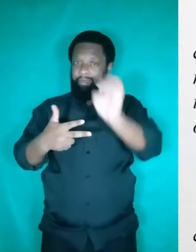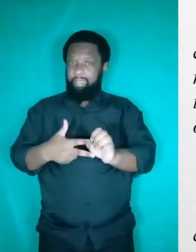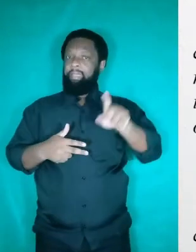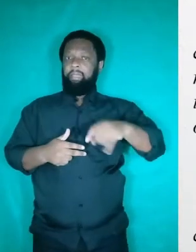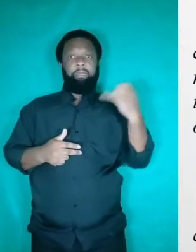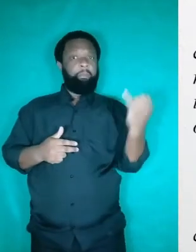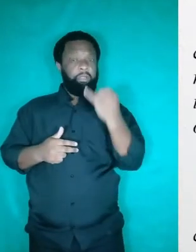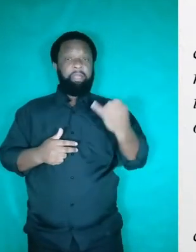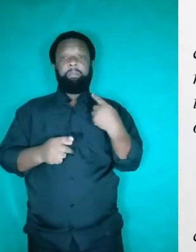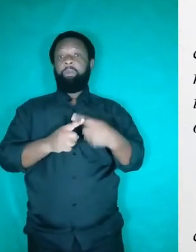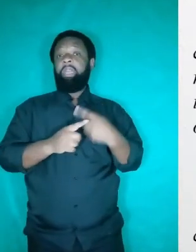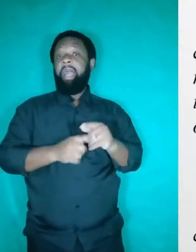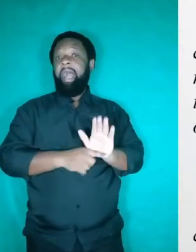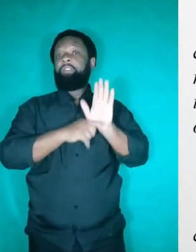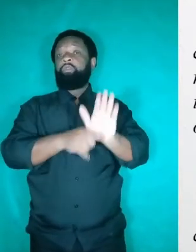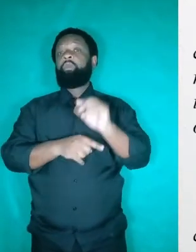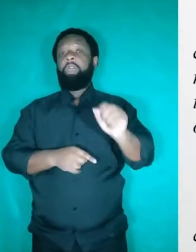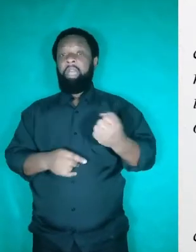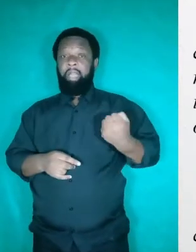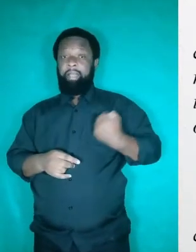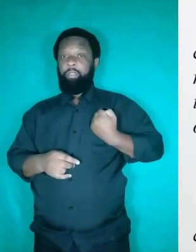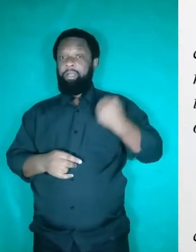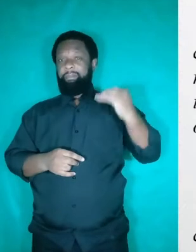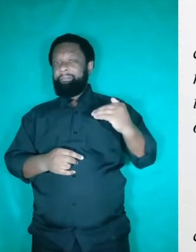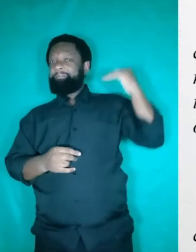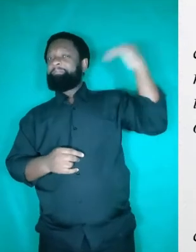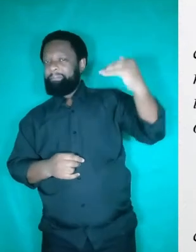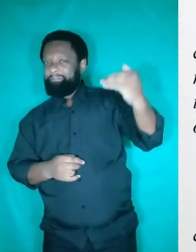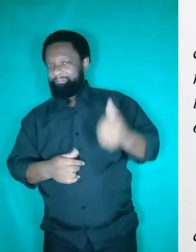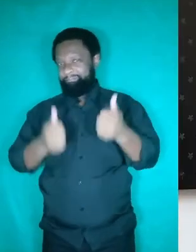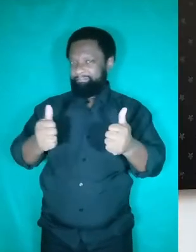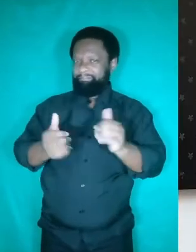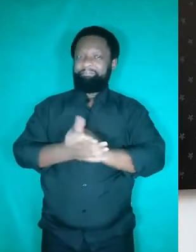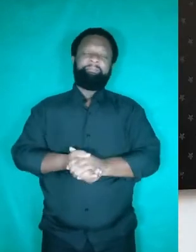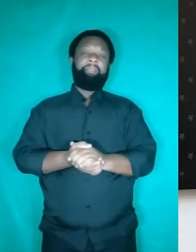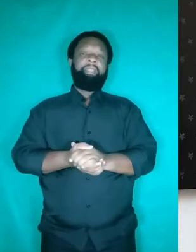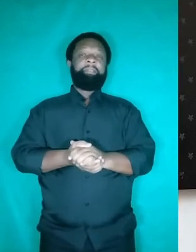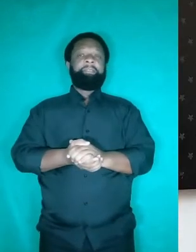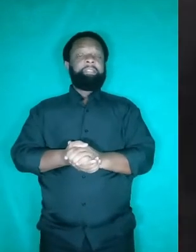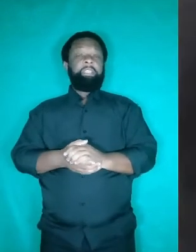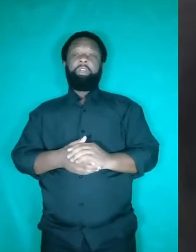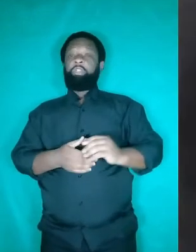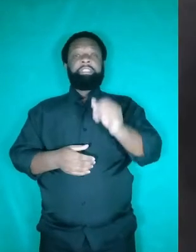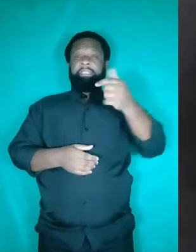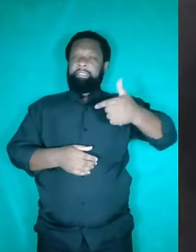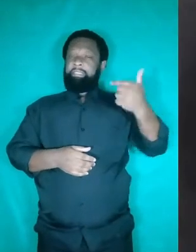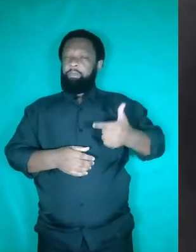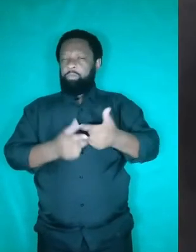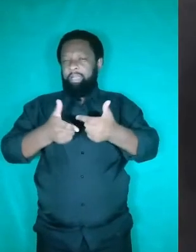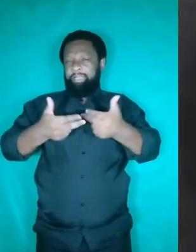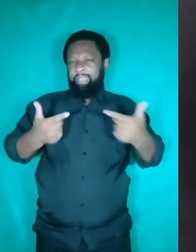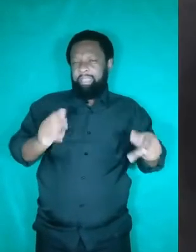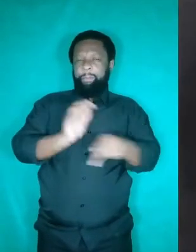contribui para uma nota elevada, beleza? Bom, o segundo aspecto de